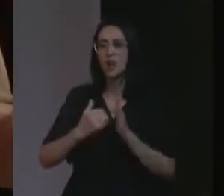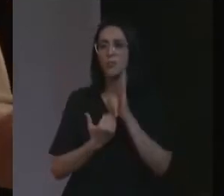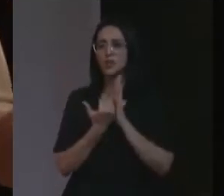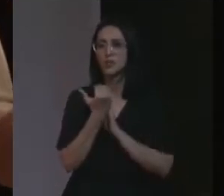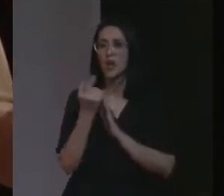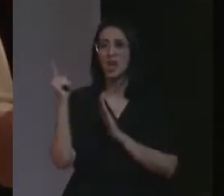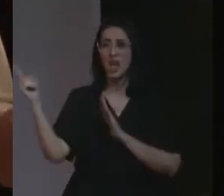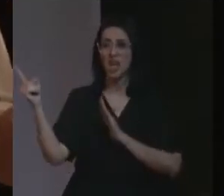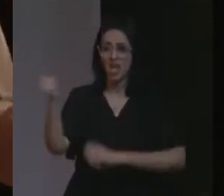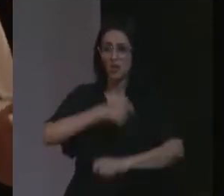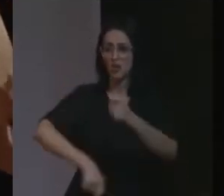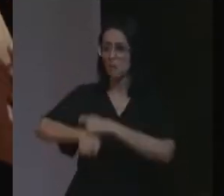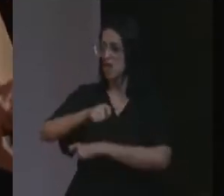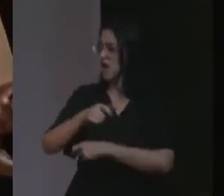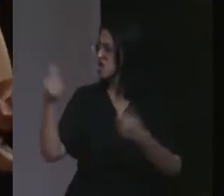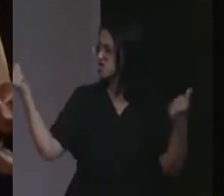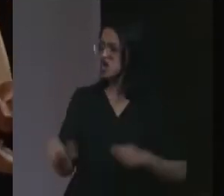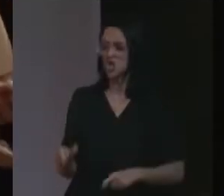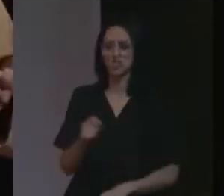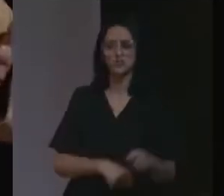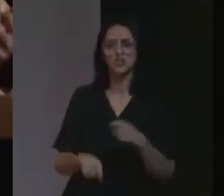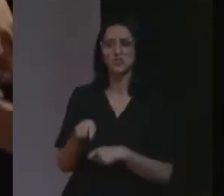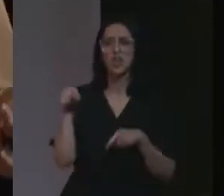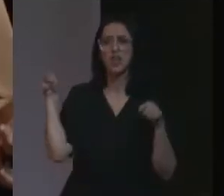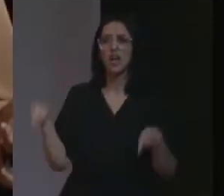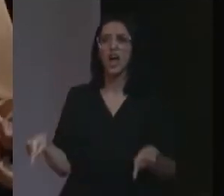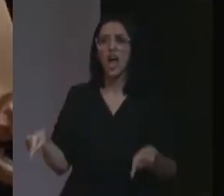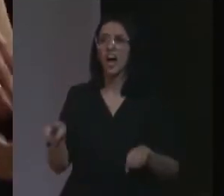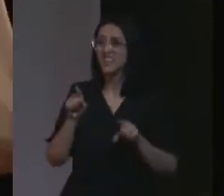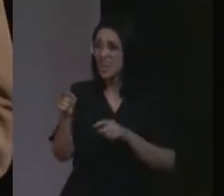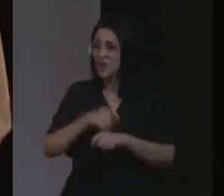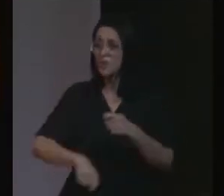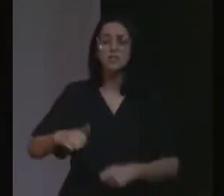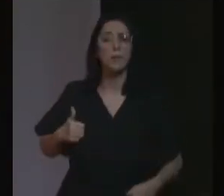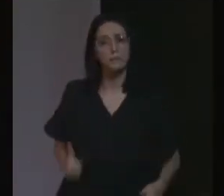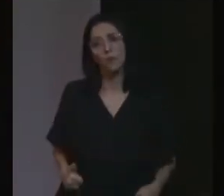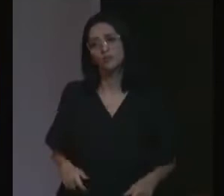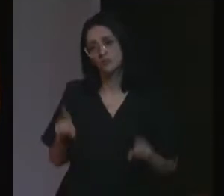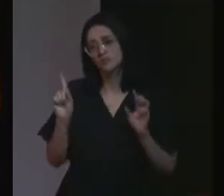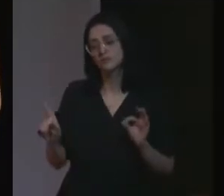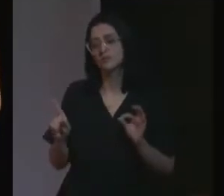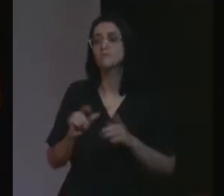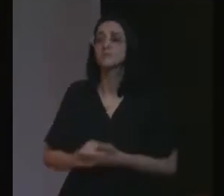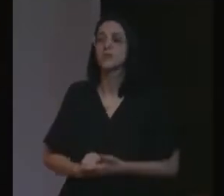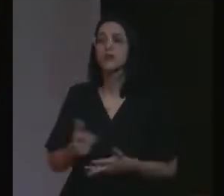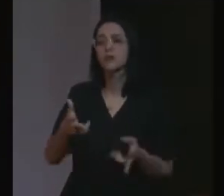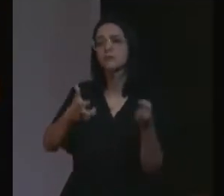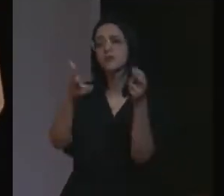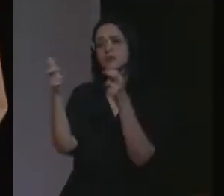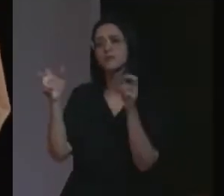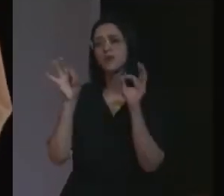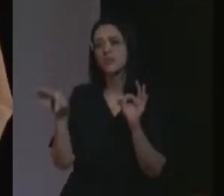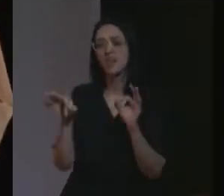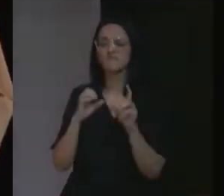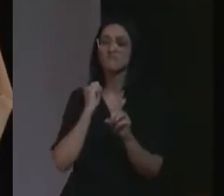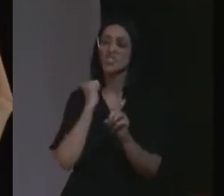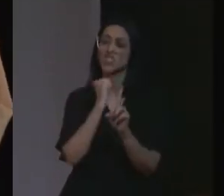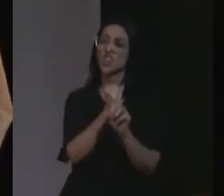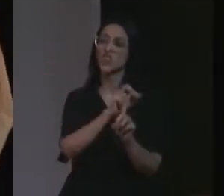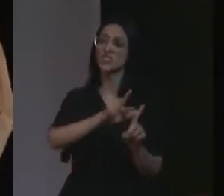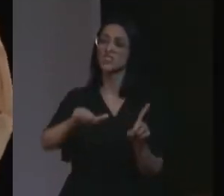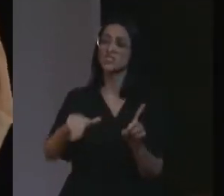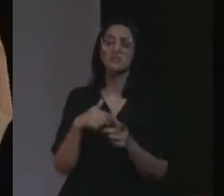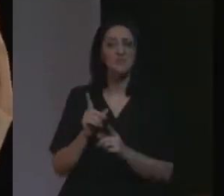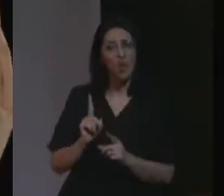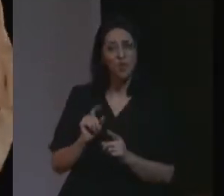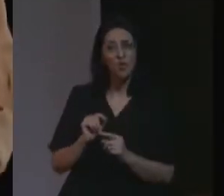um péssimo administrador, porque a economia do nosso país está uma bosta. E aí eu percebo assim, tá, ele não é genocida, então o que